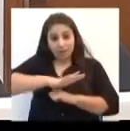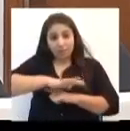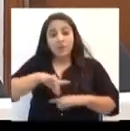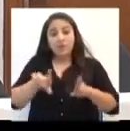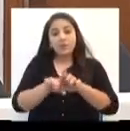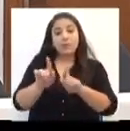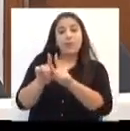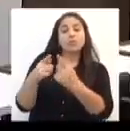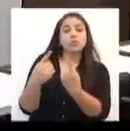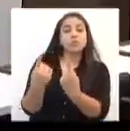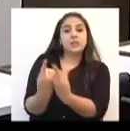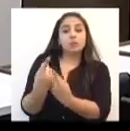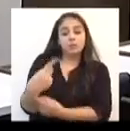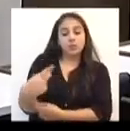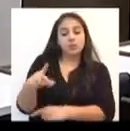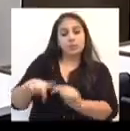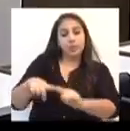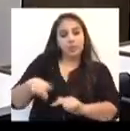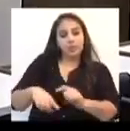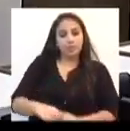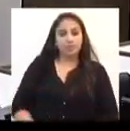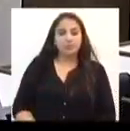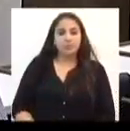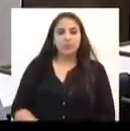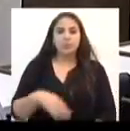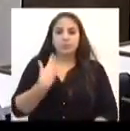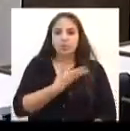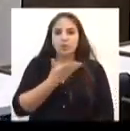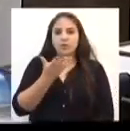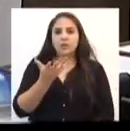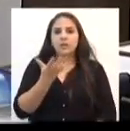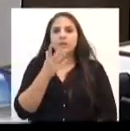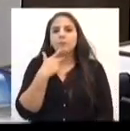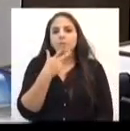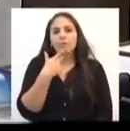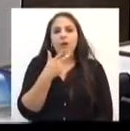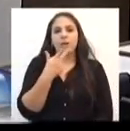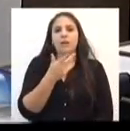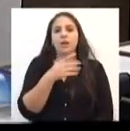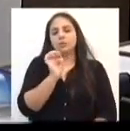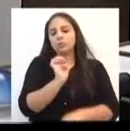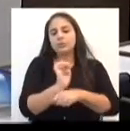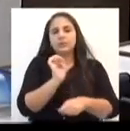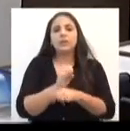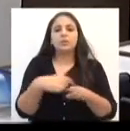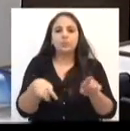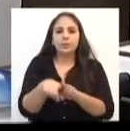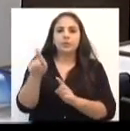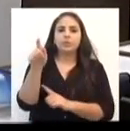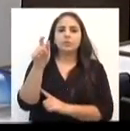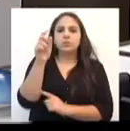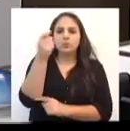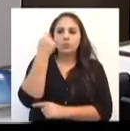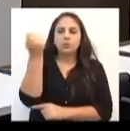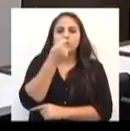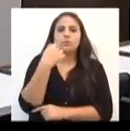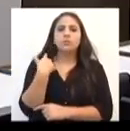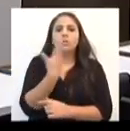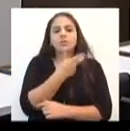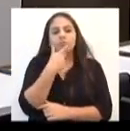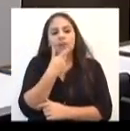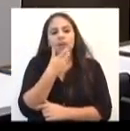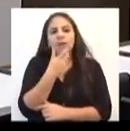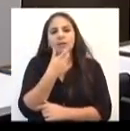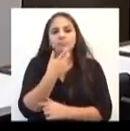destes recursos. O convite foi para falar sobre a situação dos recursos hídricos do Estado do Rio Grande do Sul. Então eu faço a minha fala separando em dois momentos.